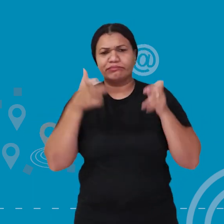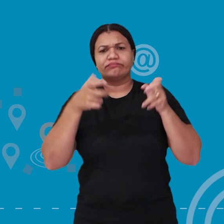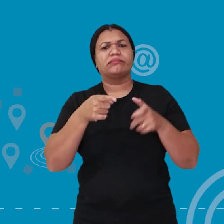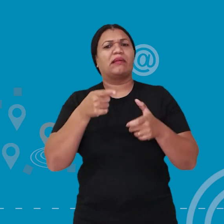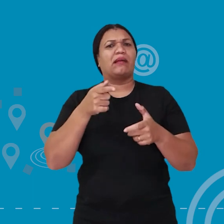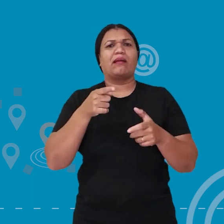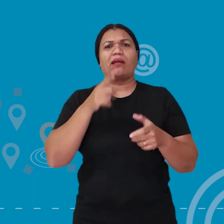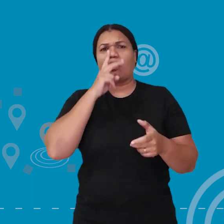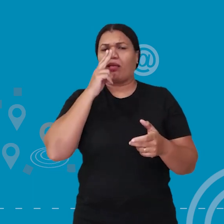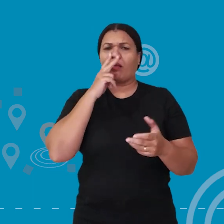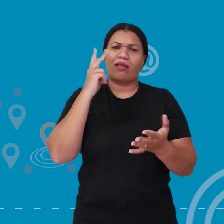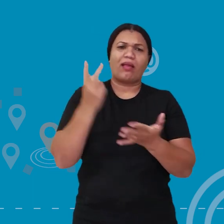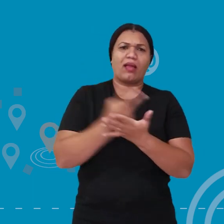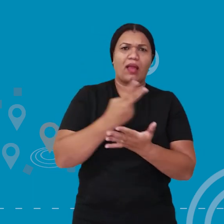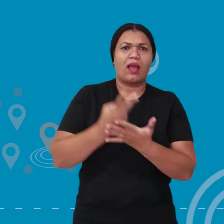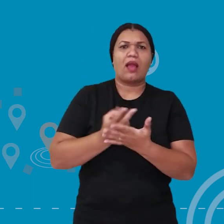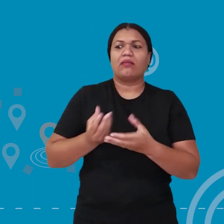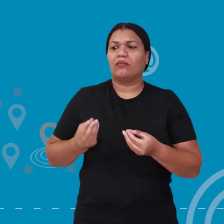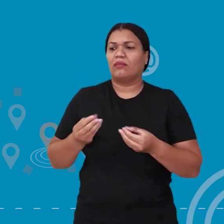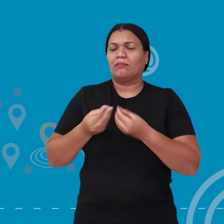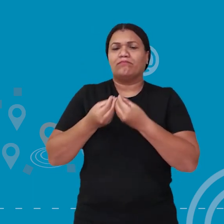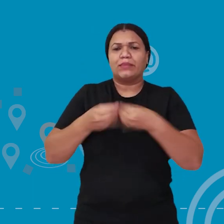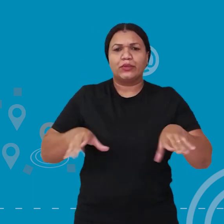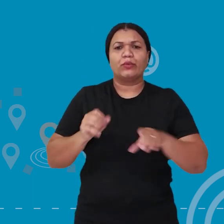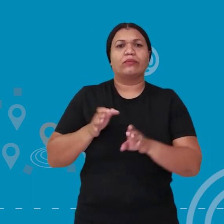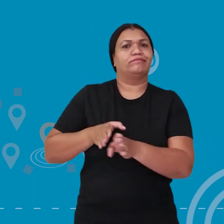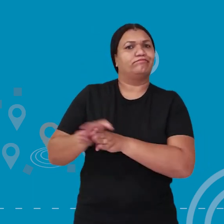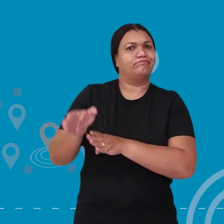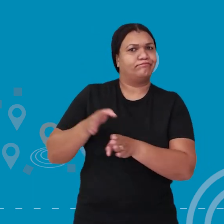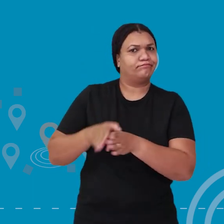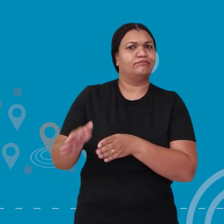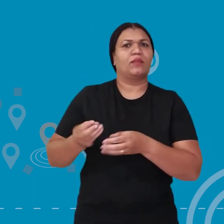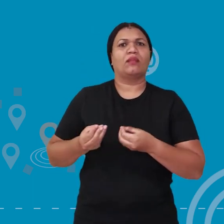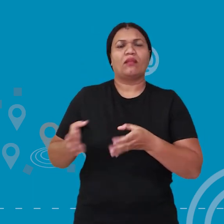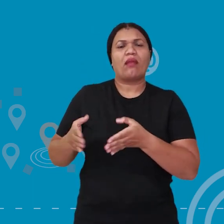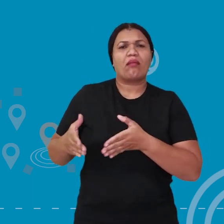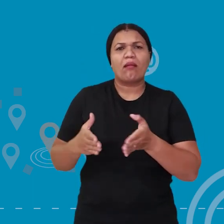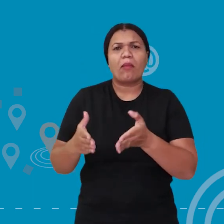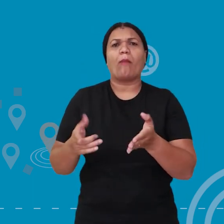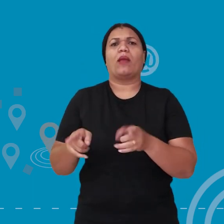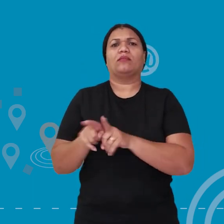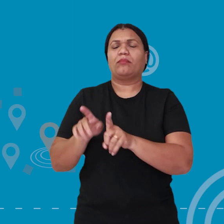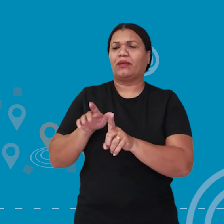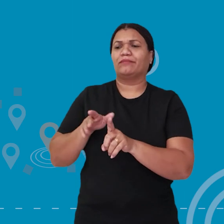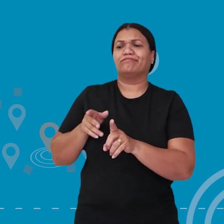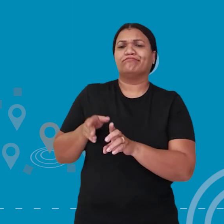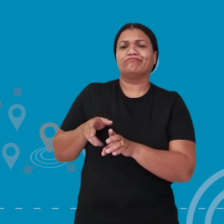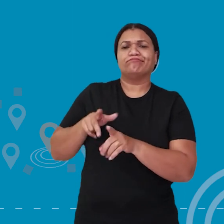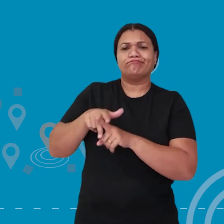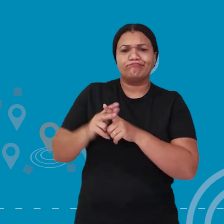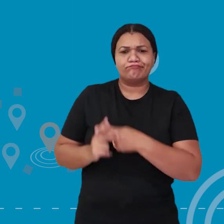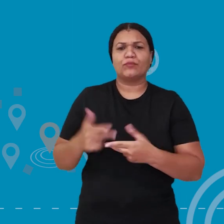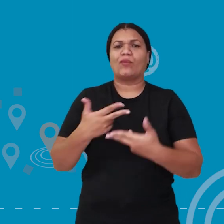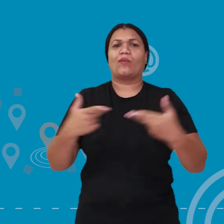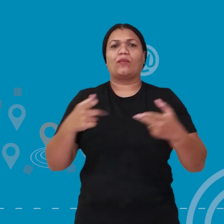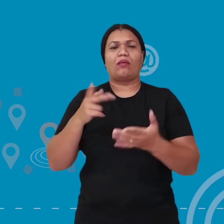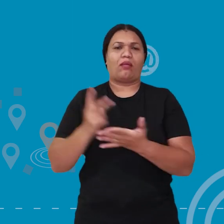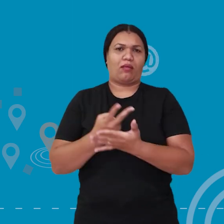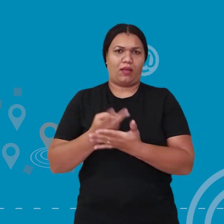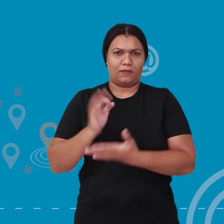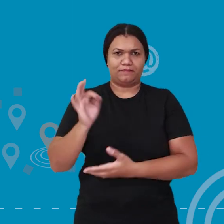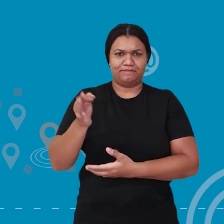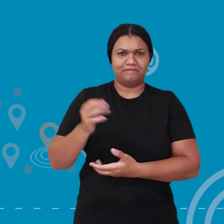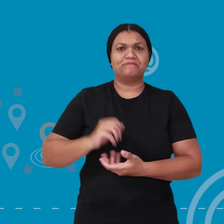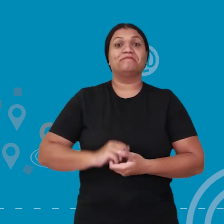implica em orientações, encaminhamentos e intervenções, muitas vezes inadequadas,